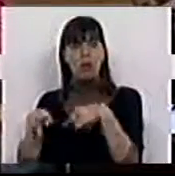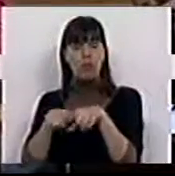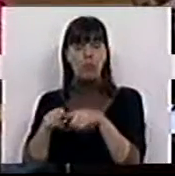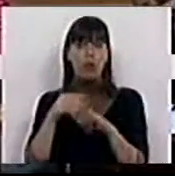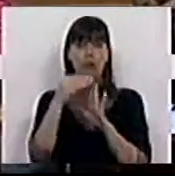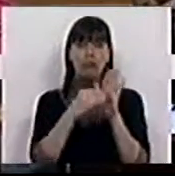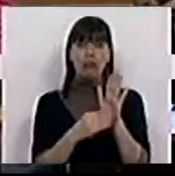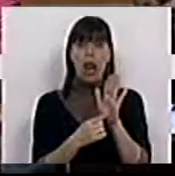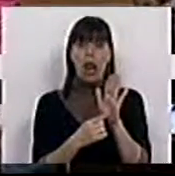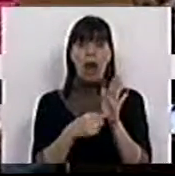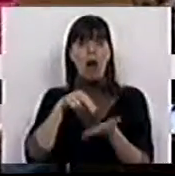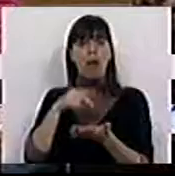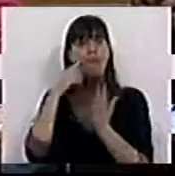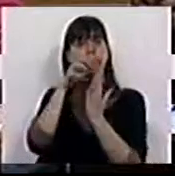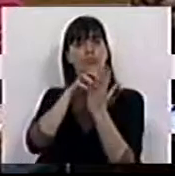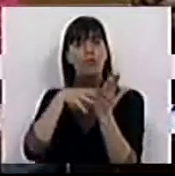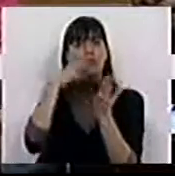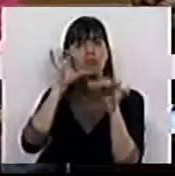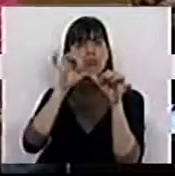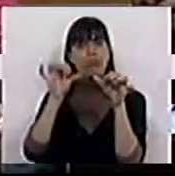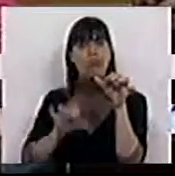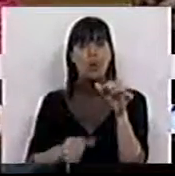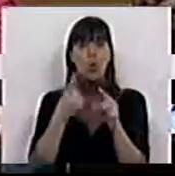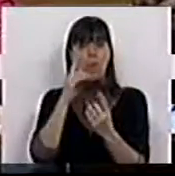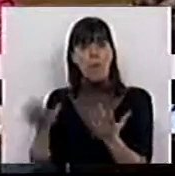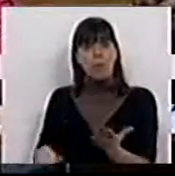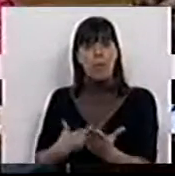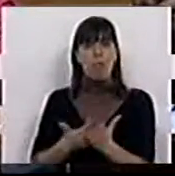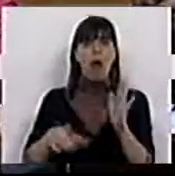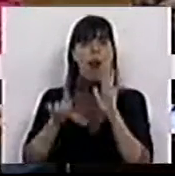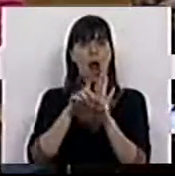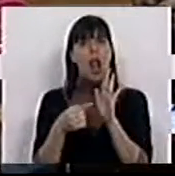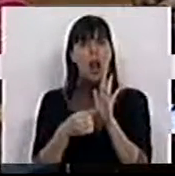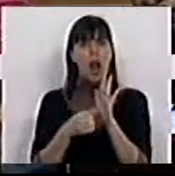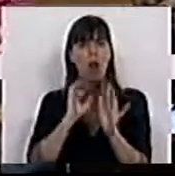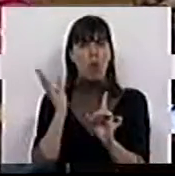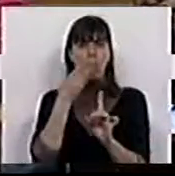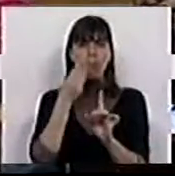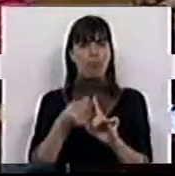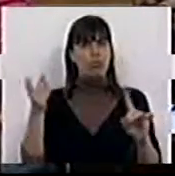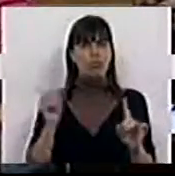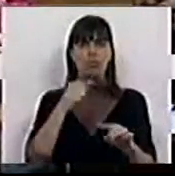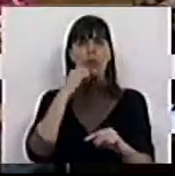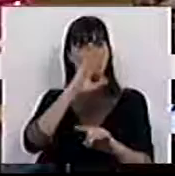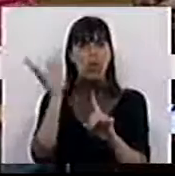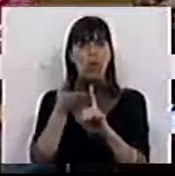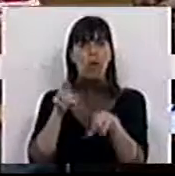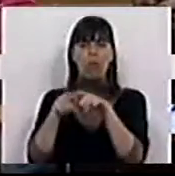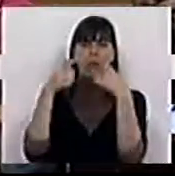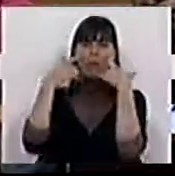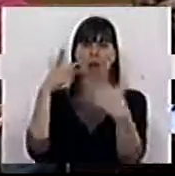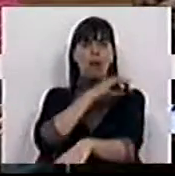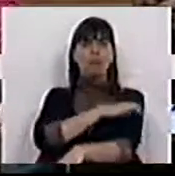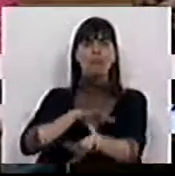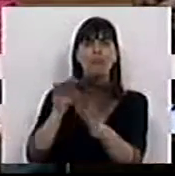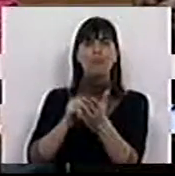registrado na exposição de motivos de uma destas propostas de lei, que condena claramente a política de